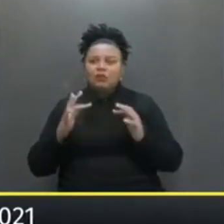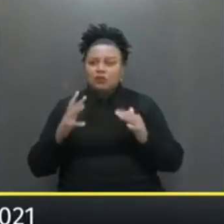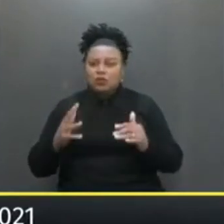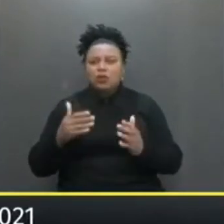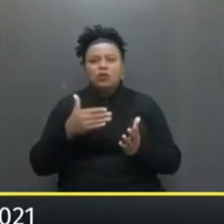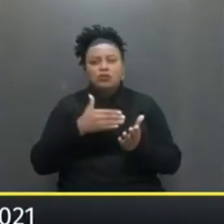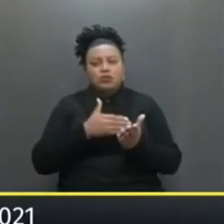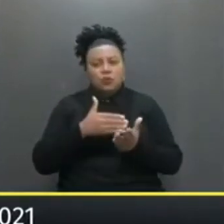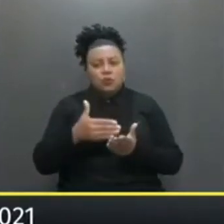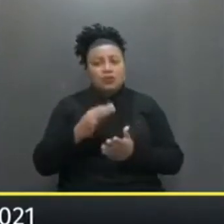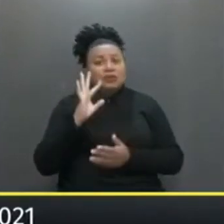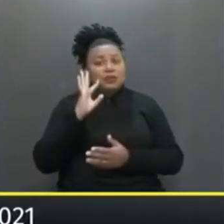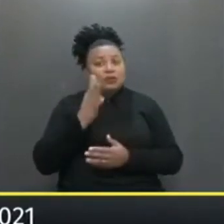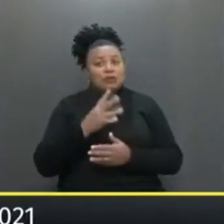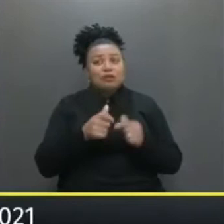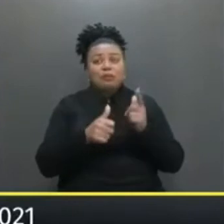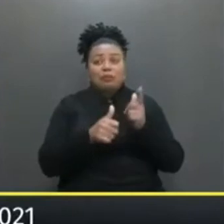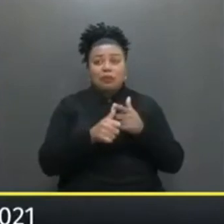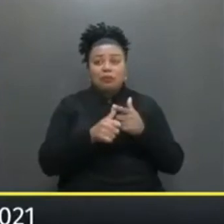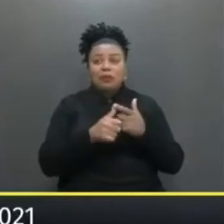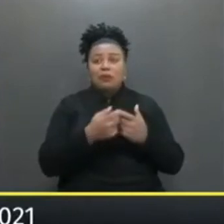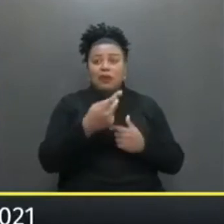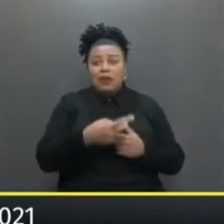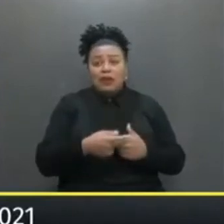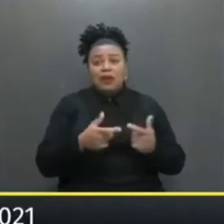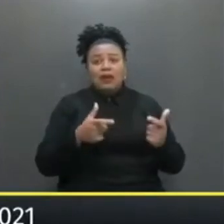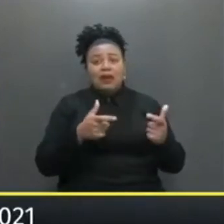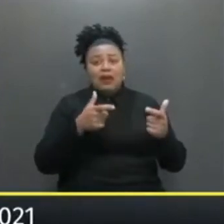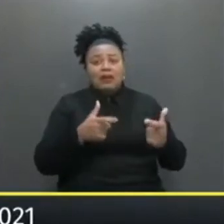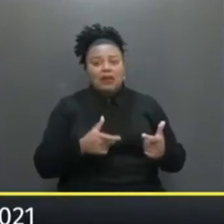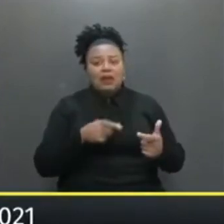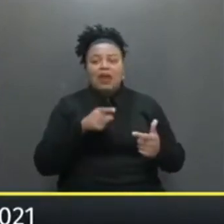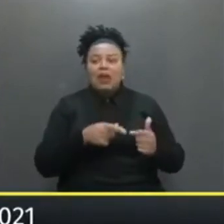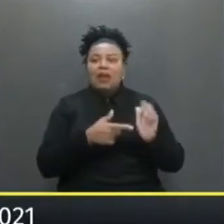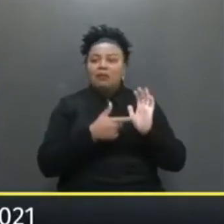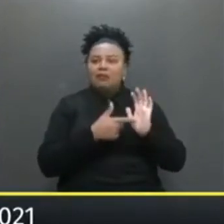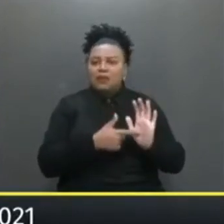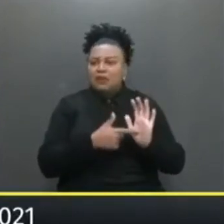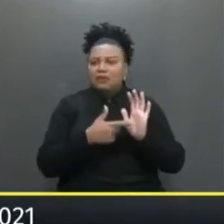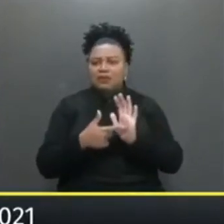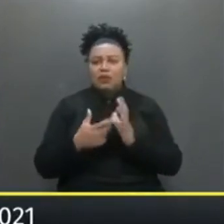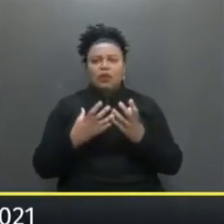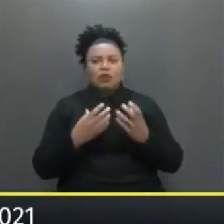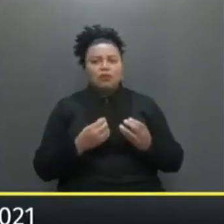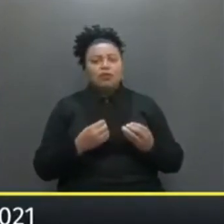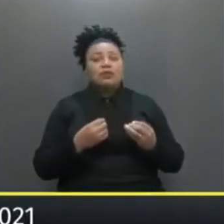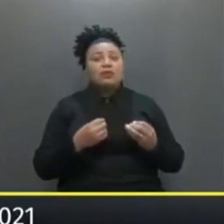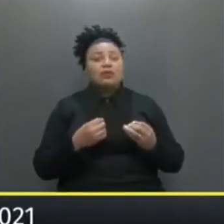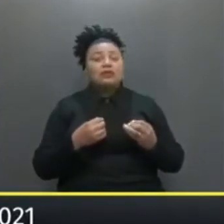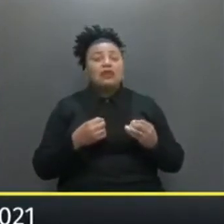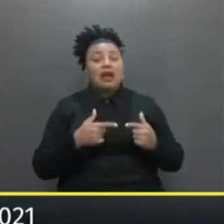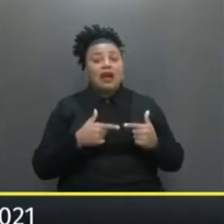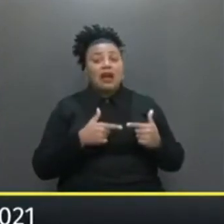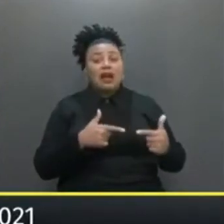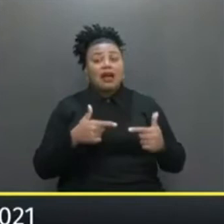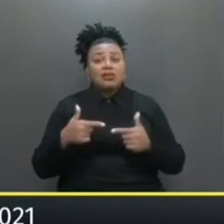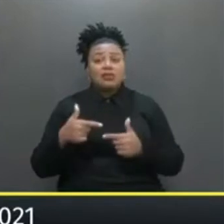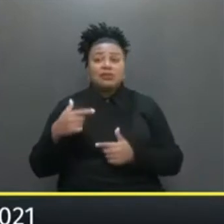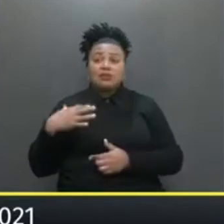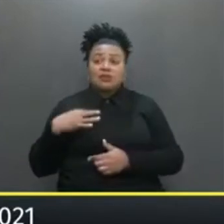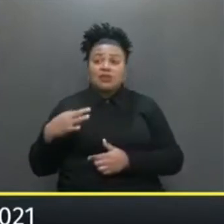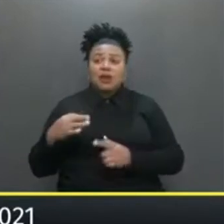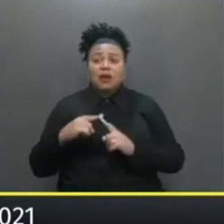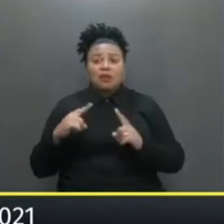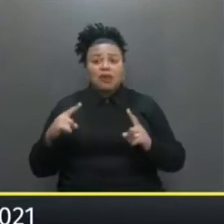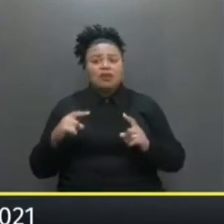Vamos começar Resolvendo O problema do nosso quintal E é isso que apareceu Muitas atitudes Voluntariosas Mas poucas